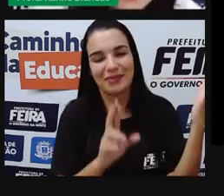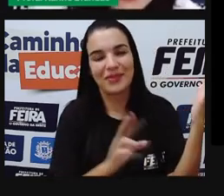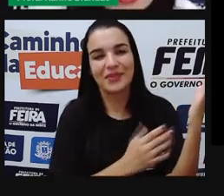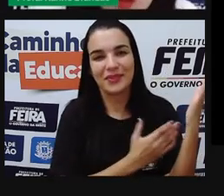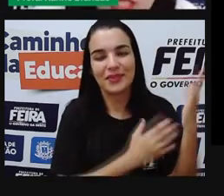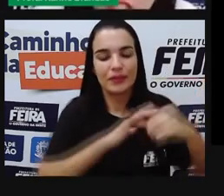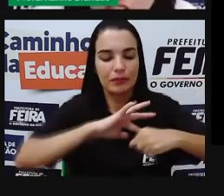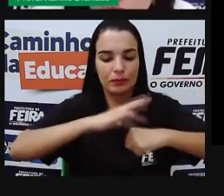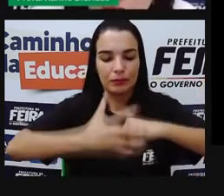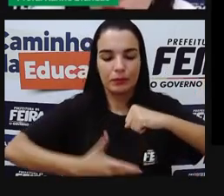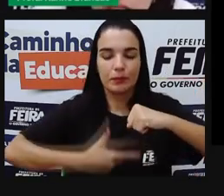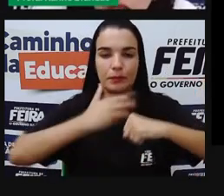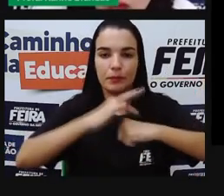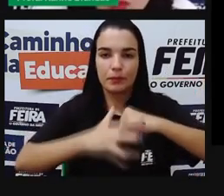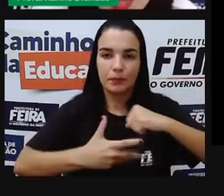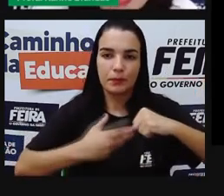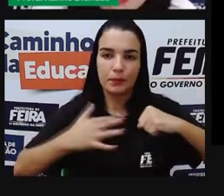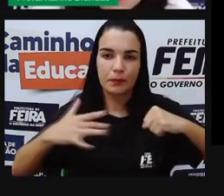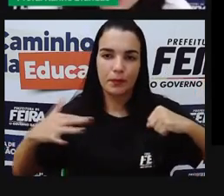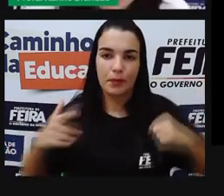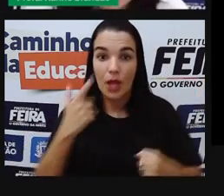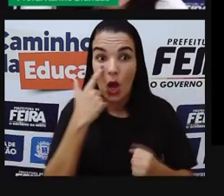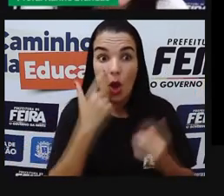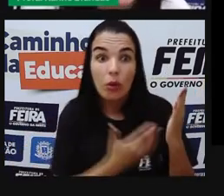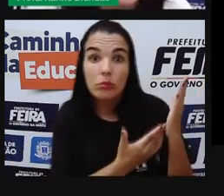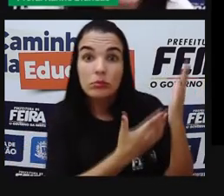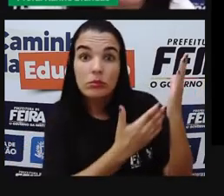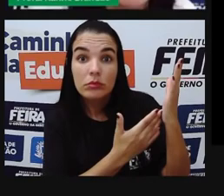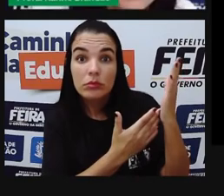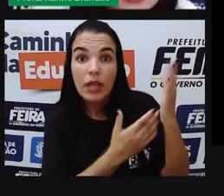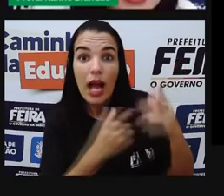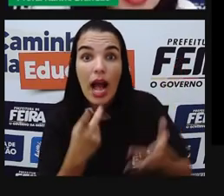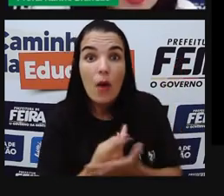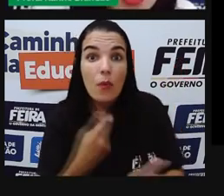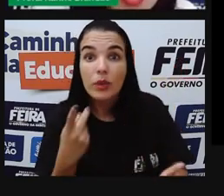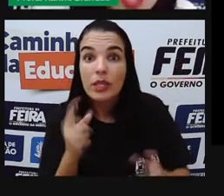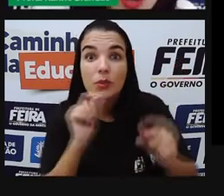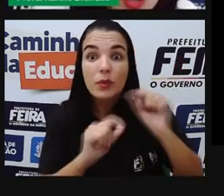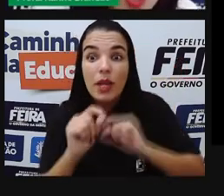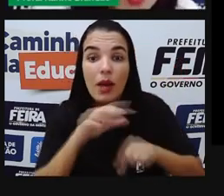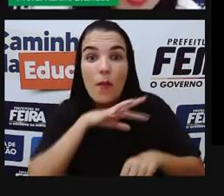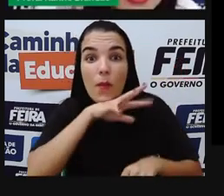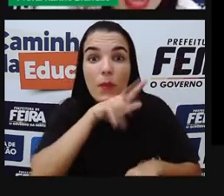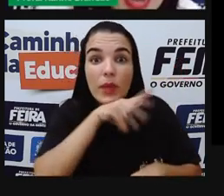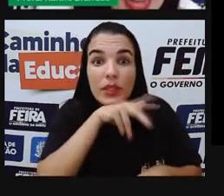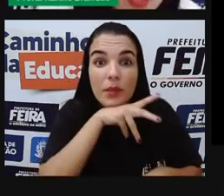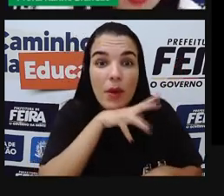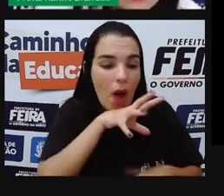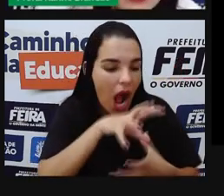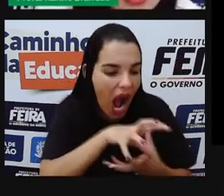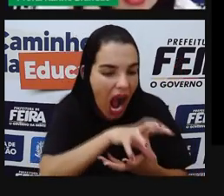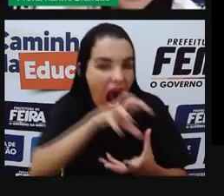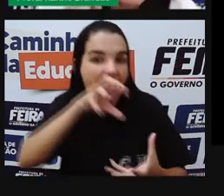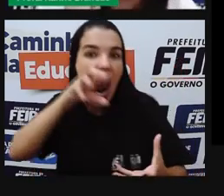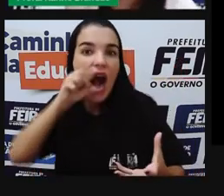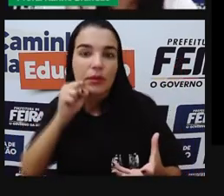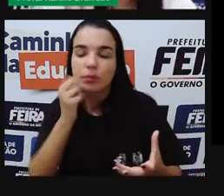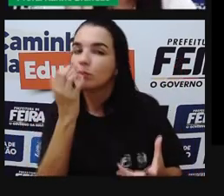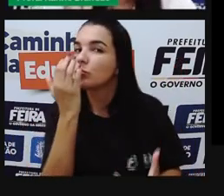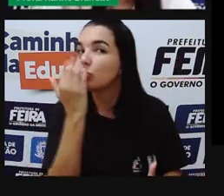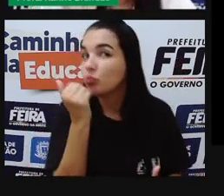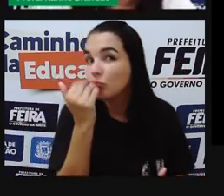E aí, quando a gente tá olhando aqui, ó, uma relação ecológica chamada de predação, olha só, esse lagarto se